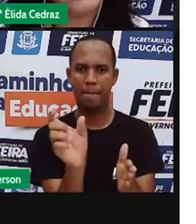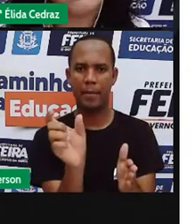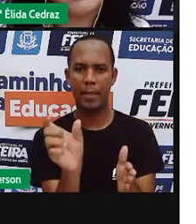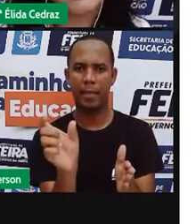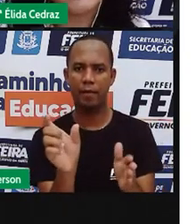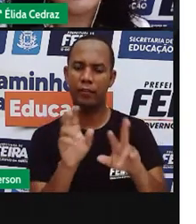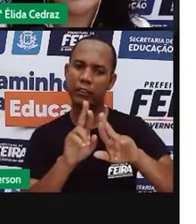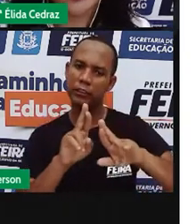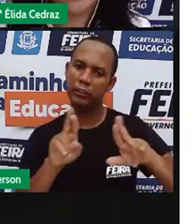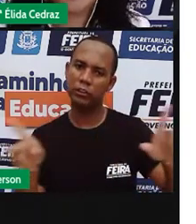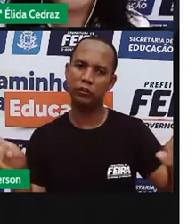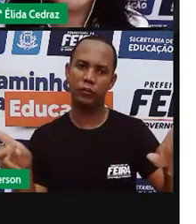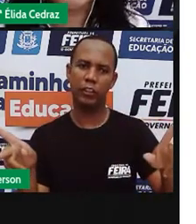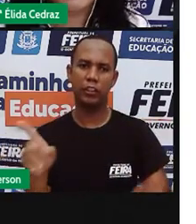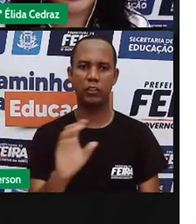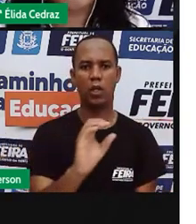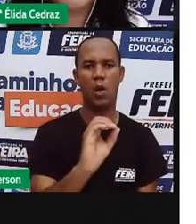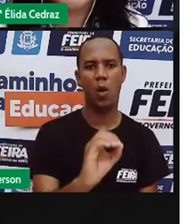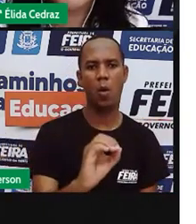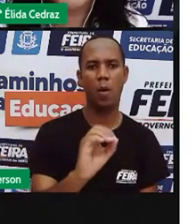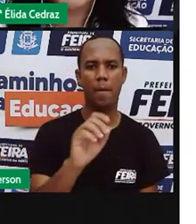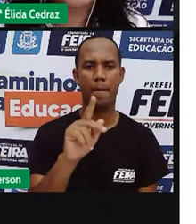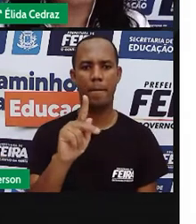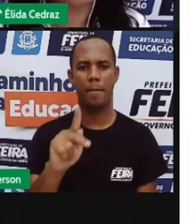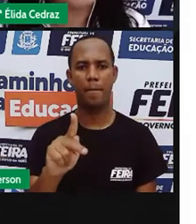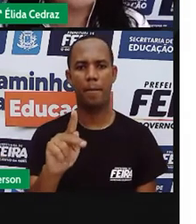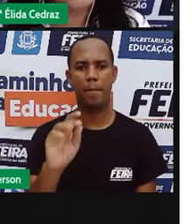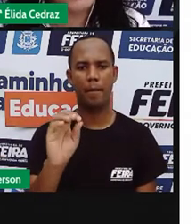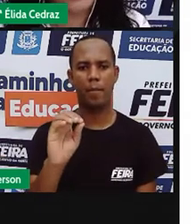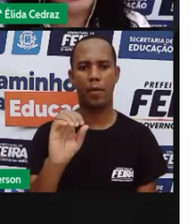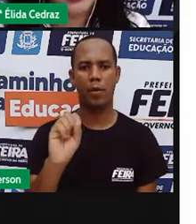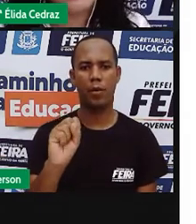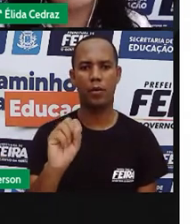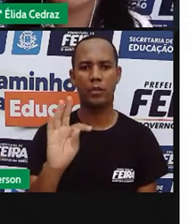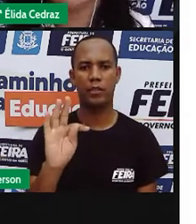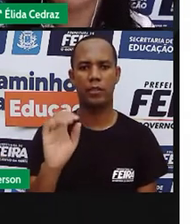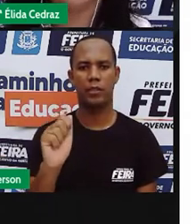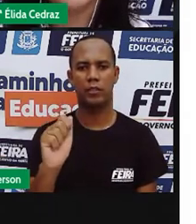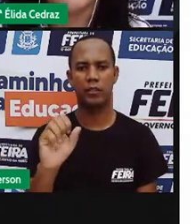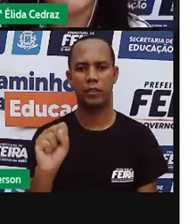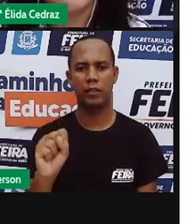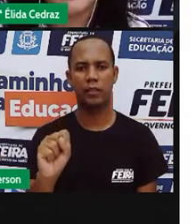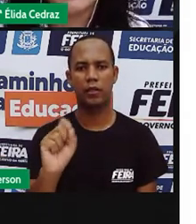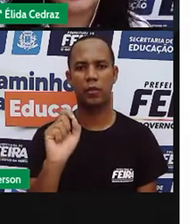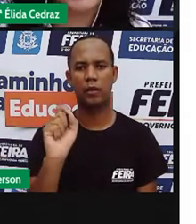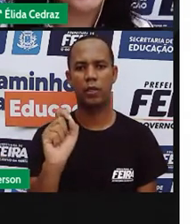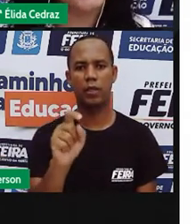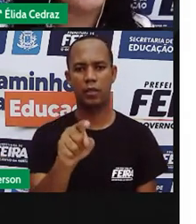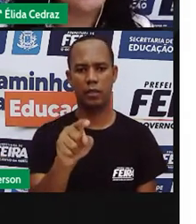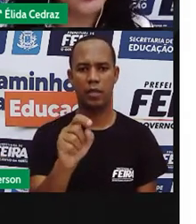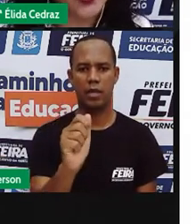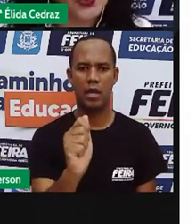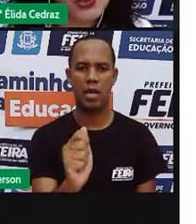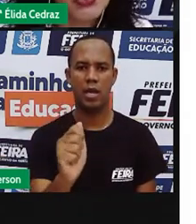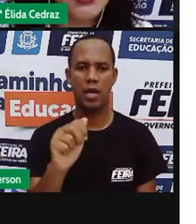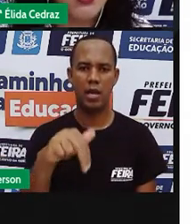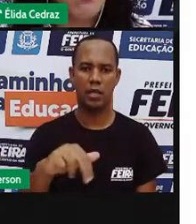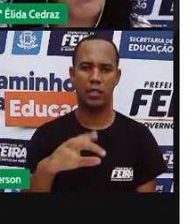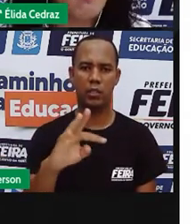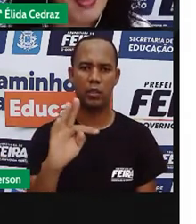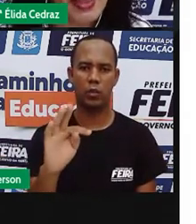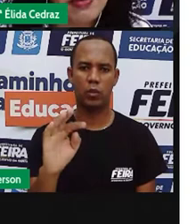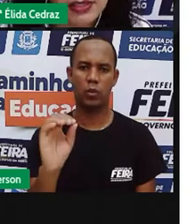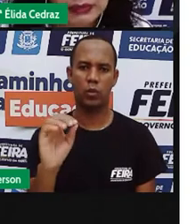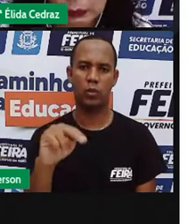antônimas. Quando as palavras têm significados contrários, nós chamamos elas de antônimas